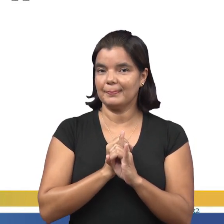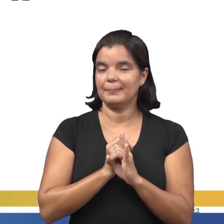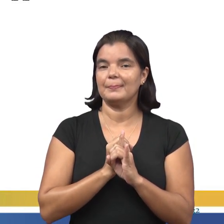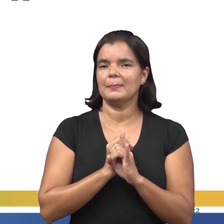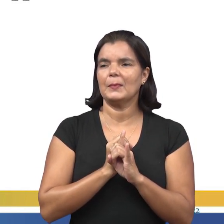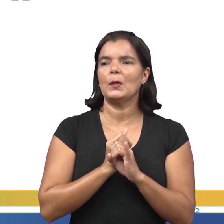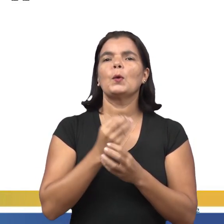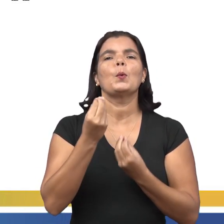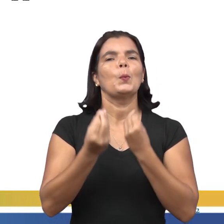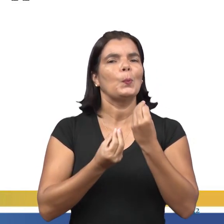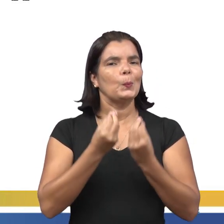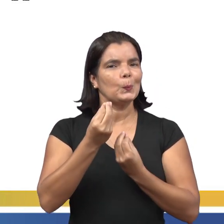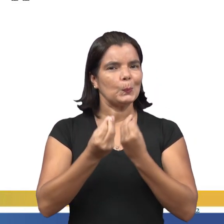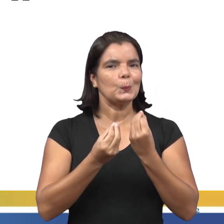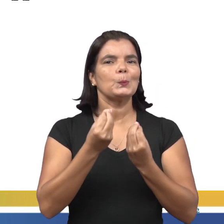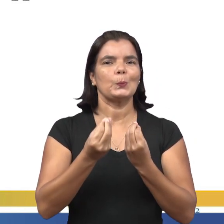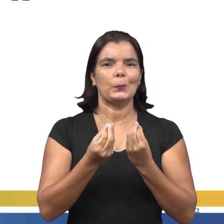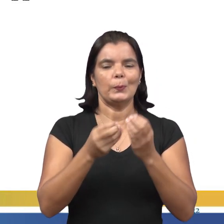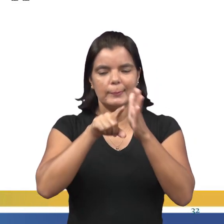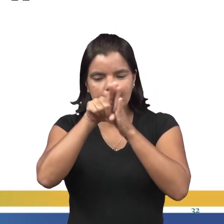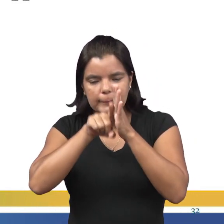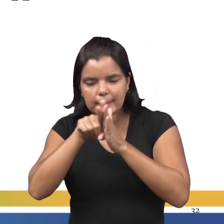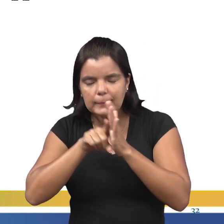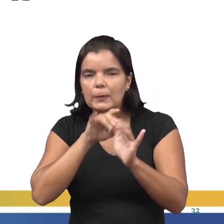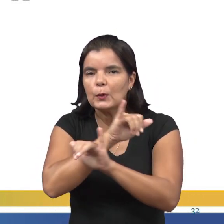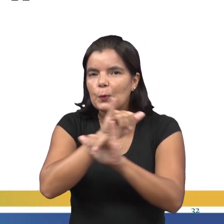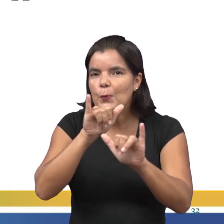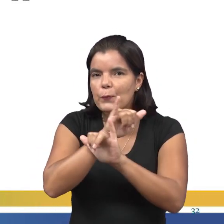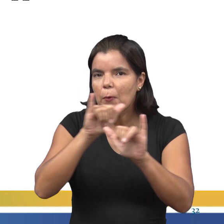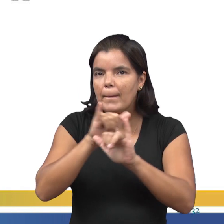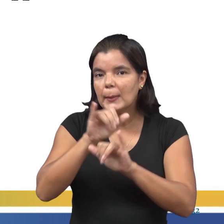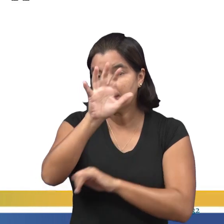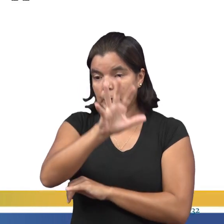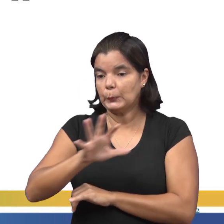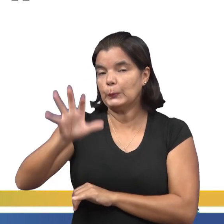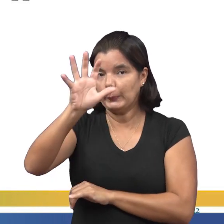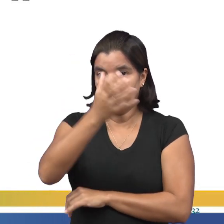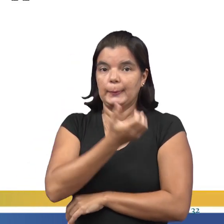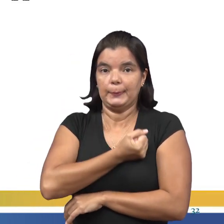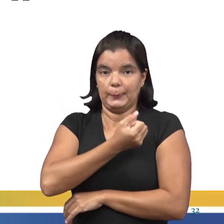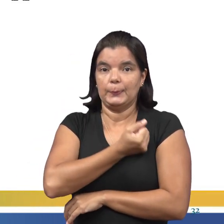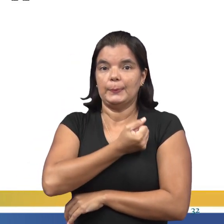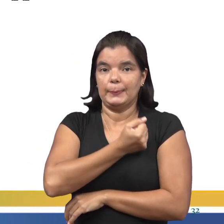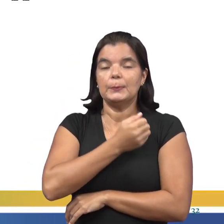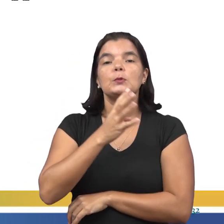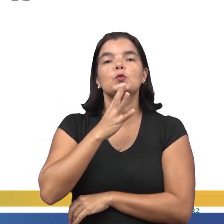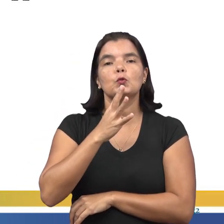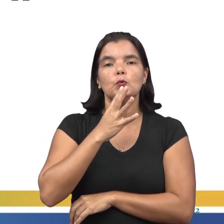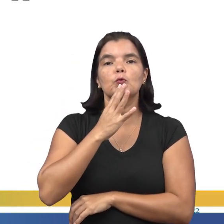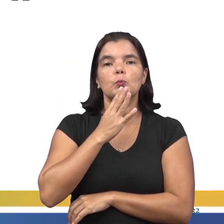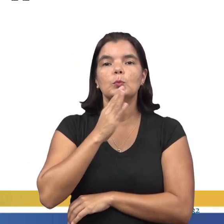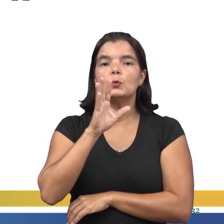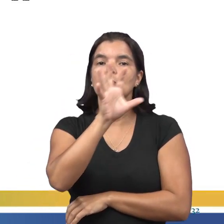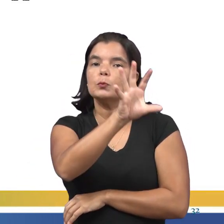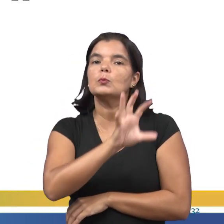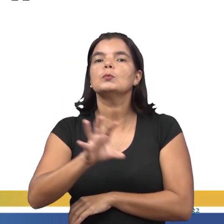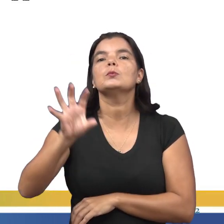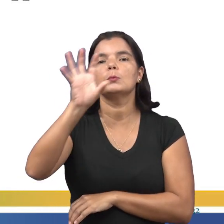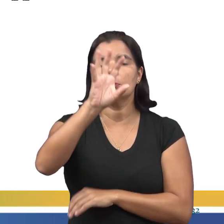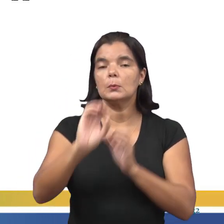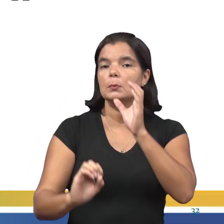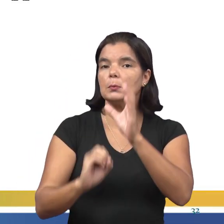Com base nos dados apresentados no mapa ao lado e em seus conhecimentos sobre a divisão regional do Brasil,